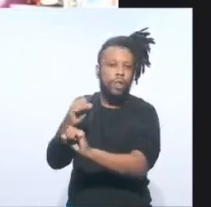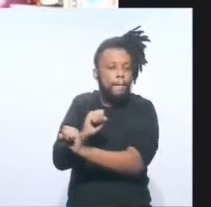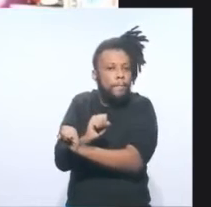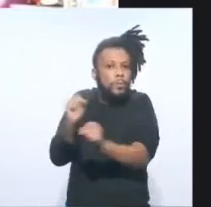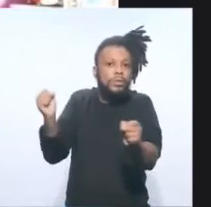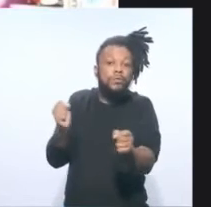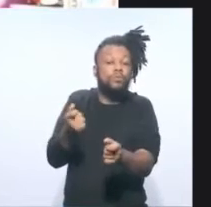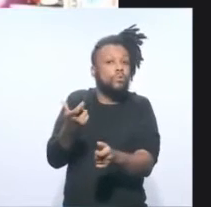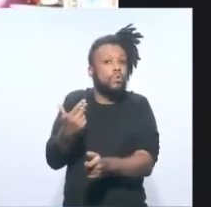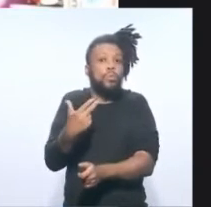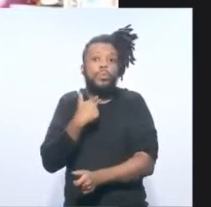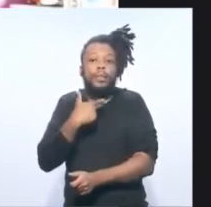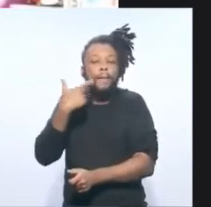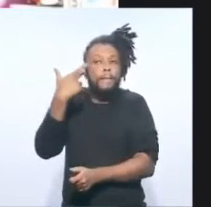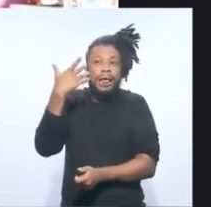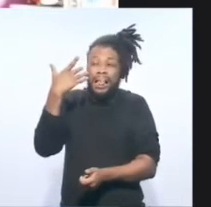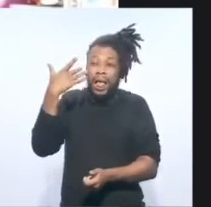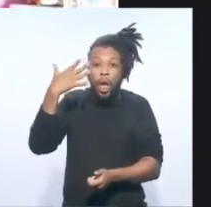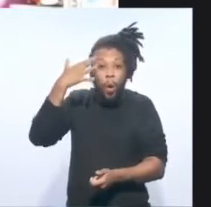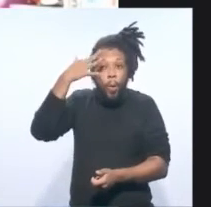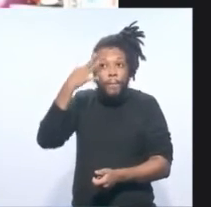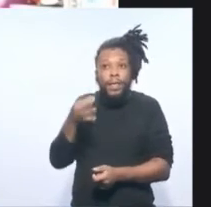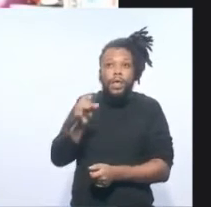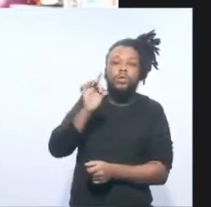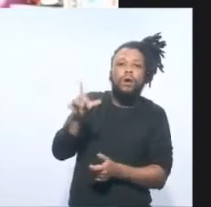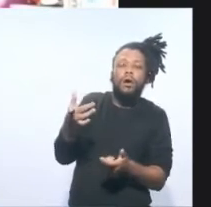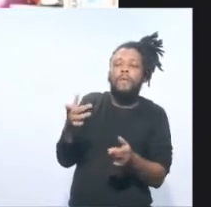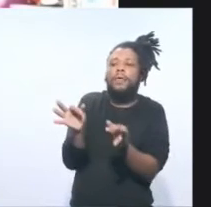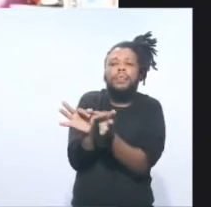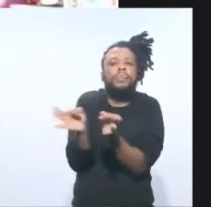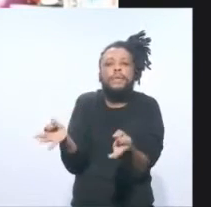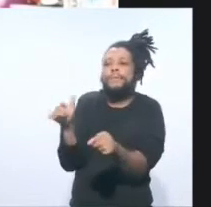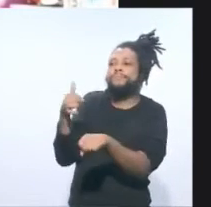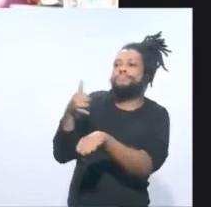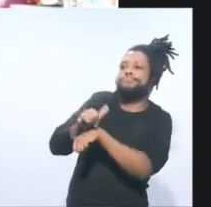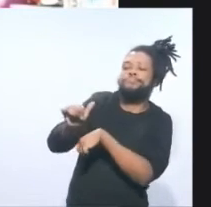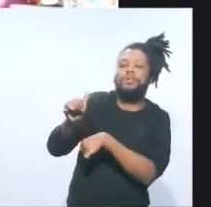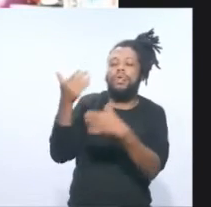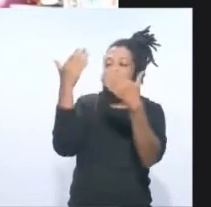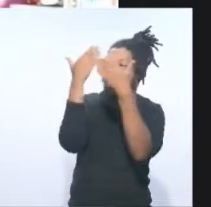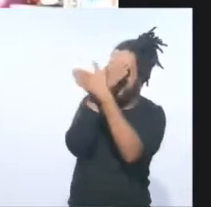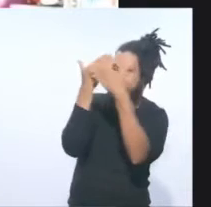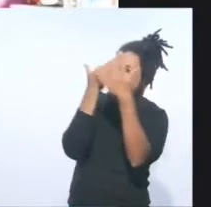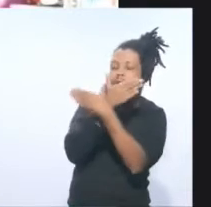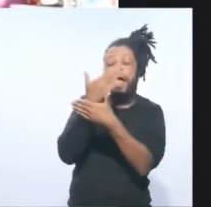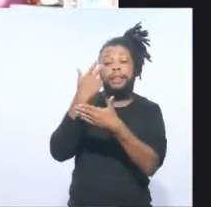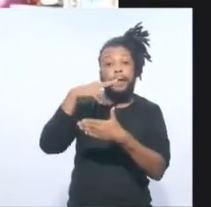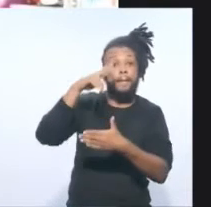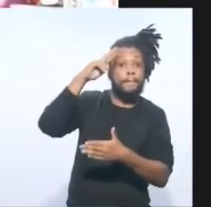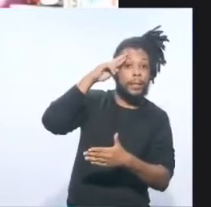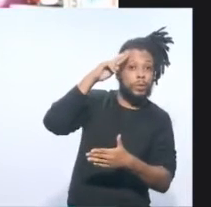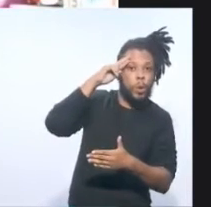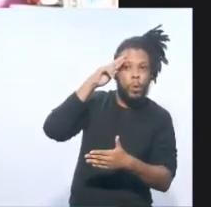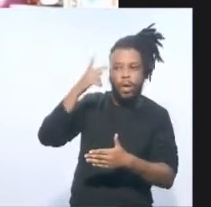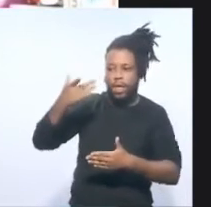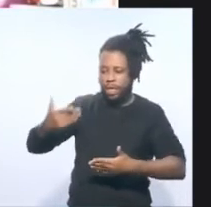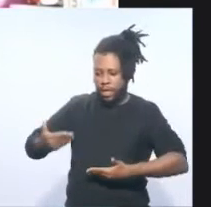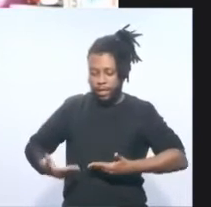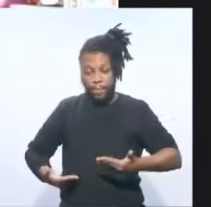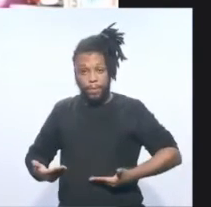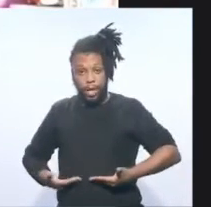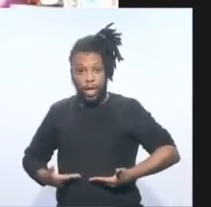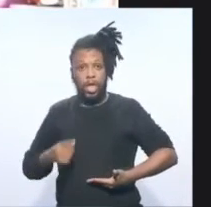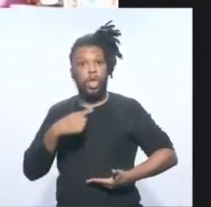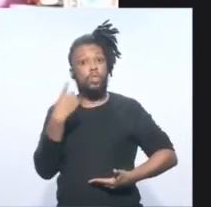compreendida apenas como uma fatalidade ou negligência da patroa da empregada doméstica. É preciso